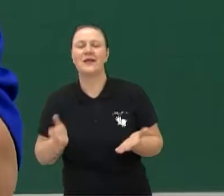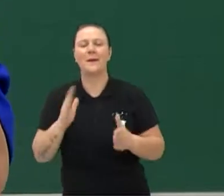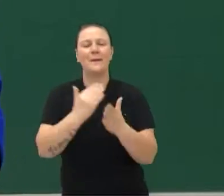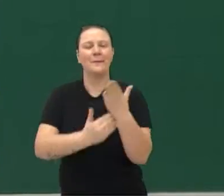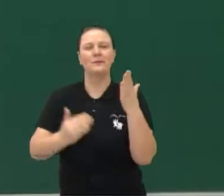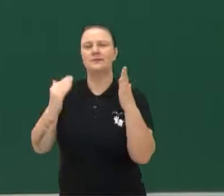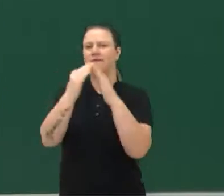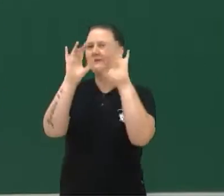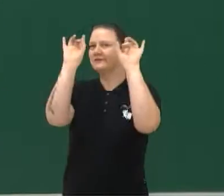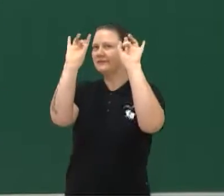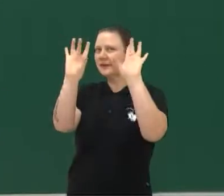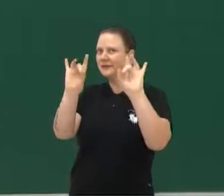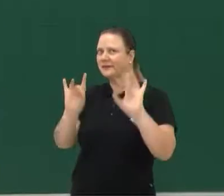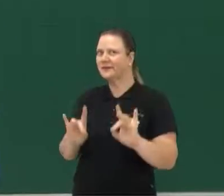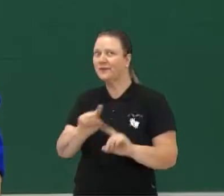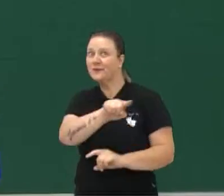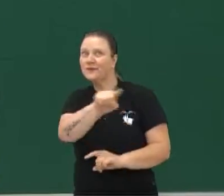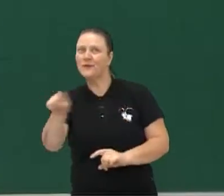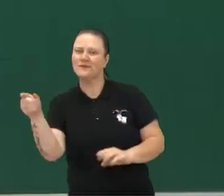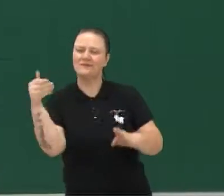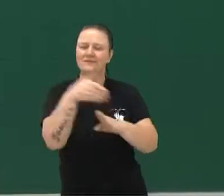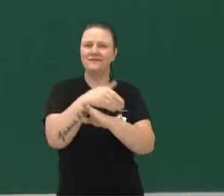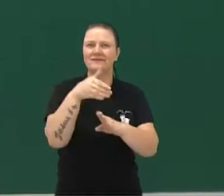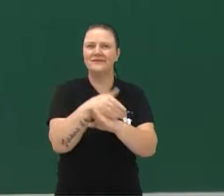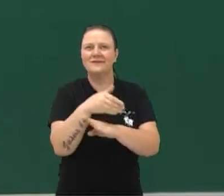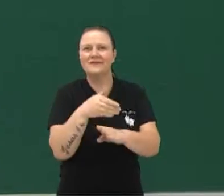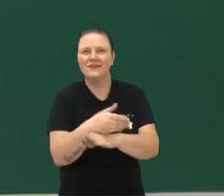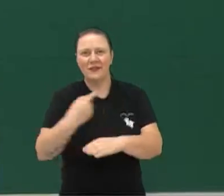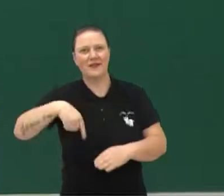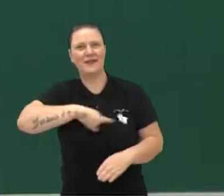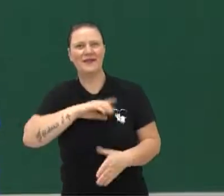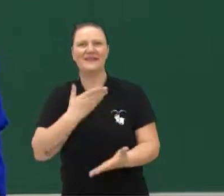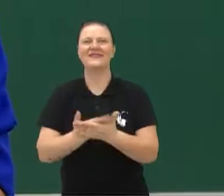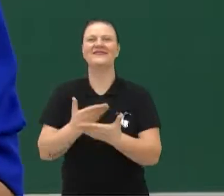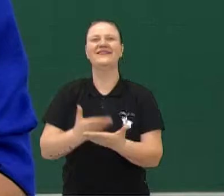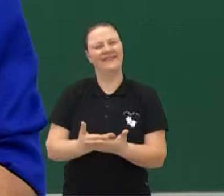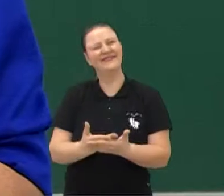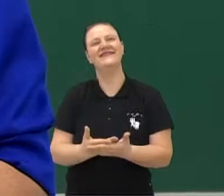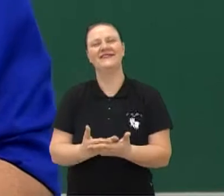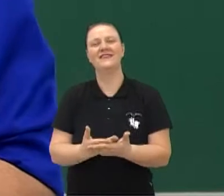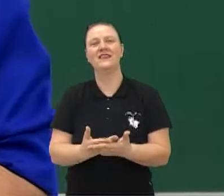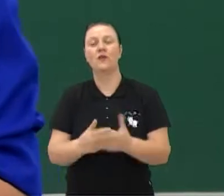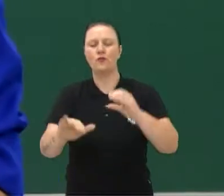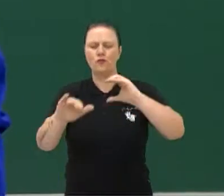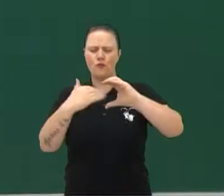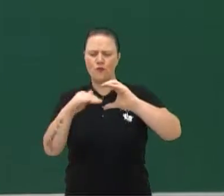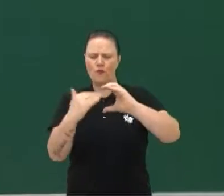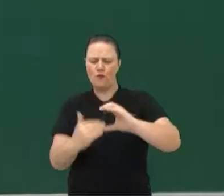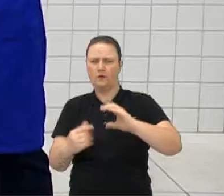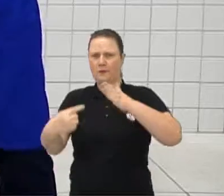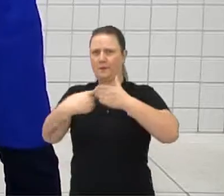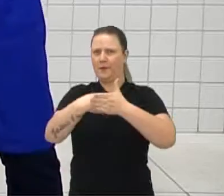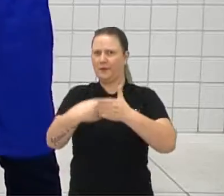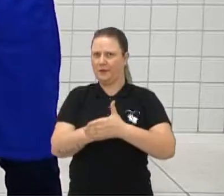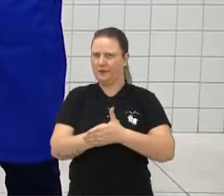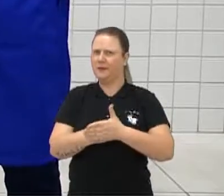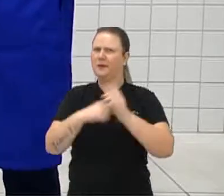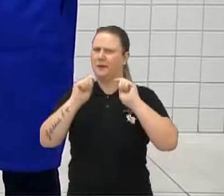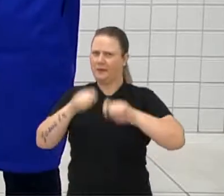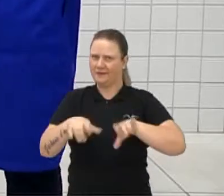ainda, você vai participar aqui na nossa aula, tá bom? Então, mande a sua pergunta aqui, ok?